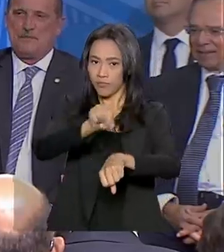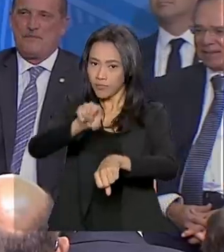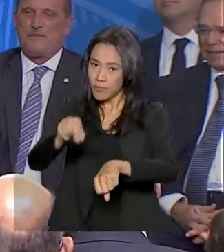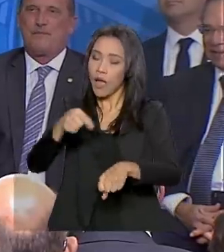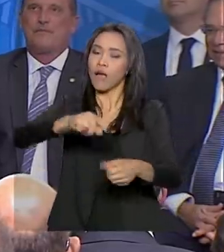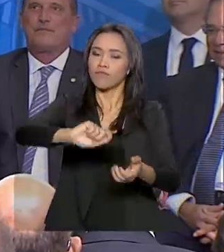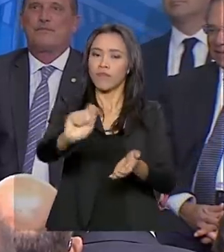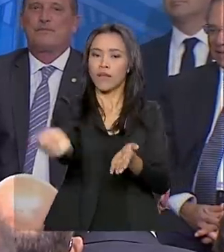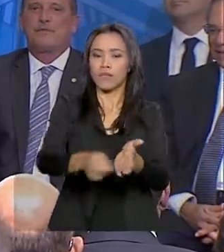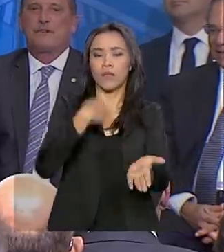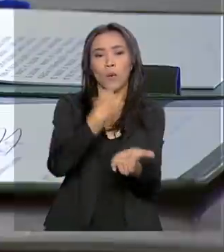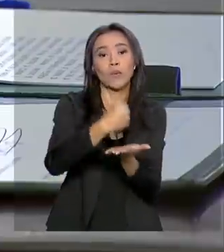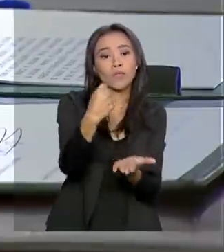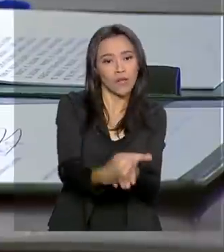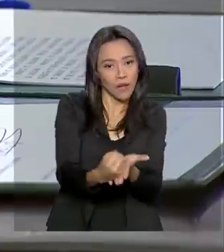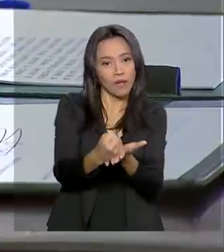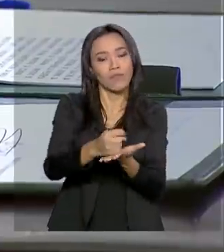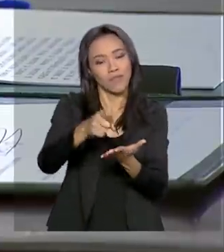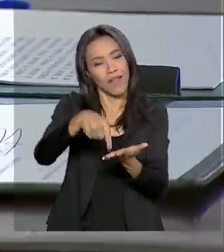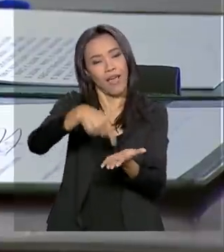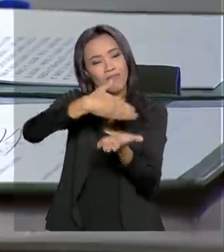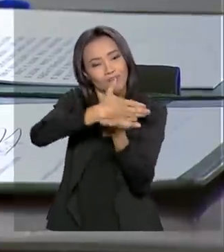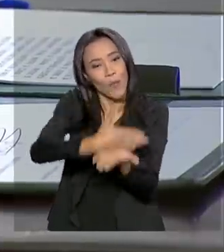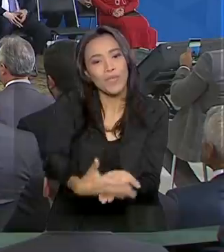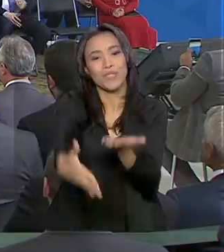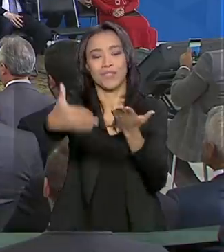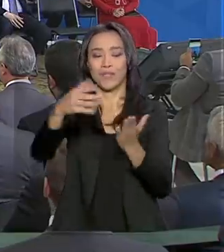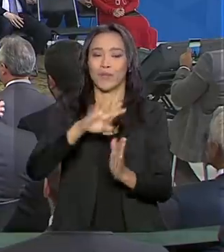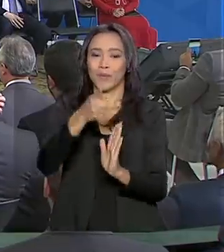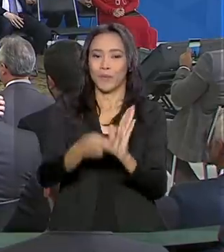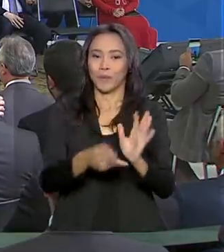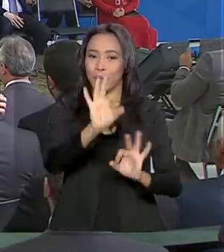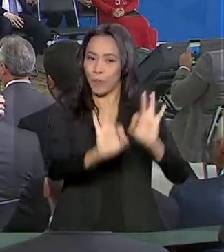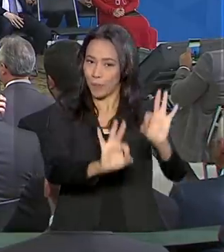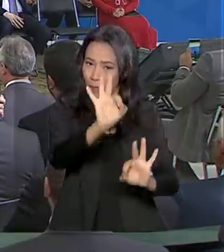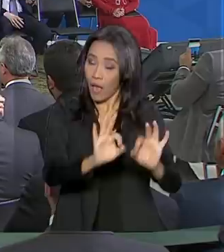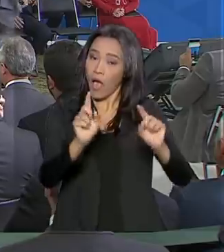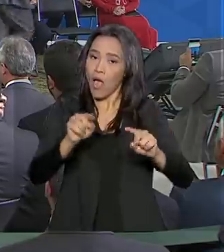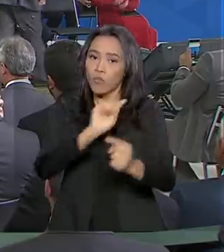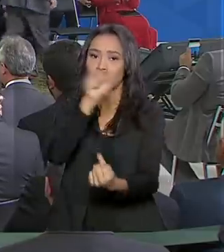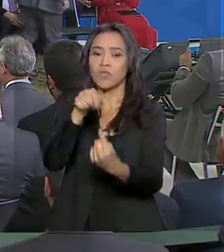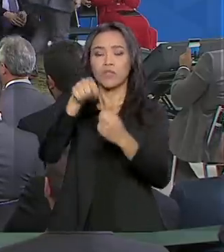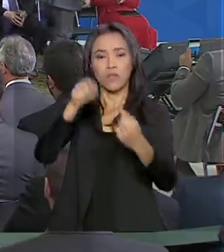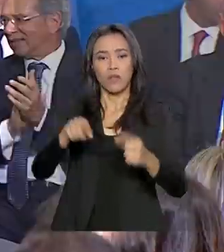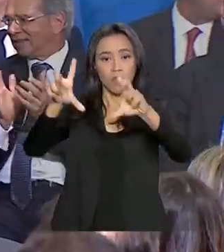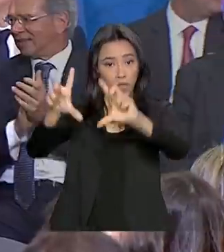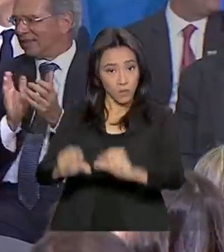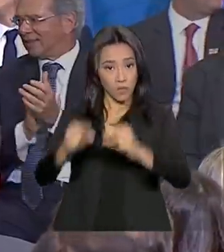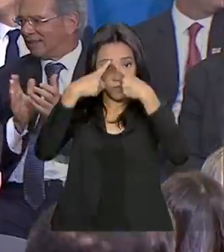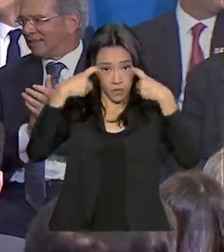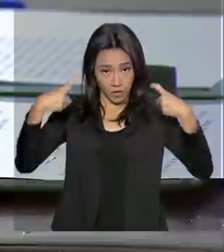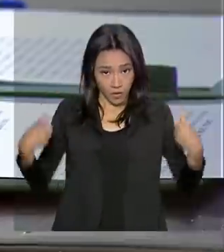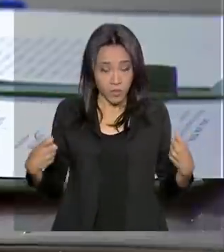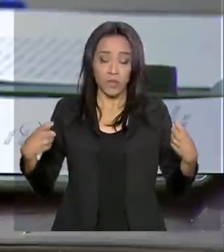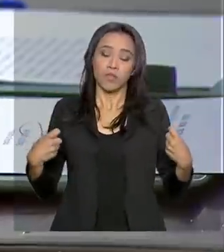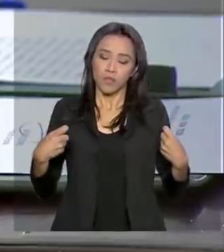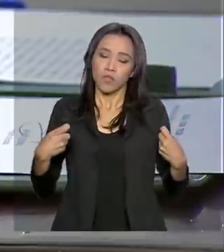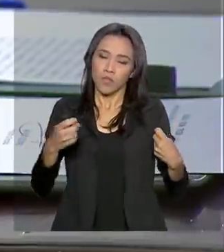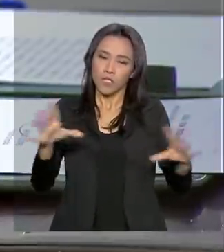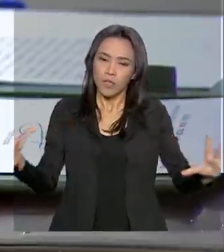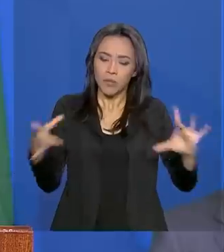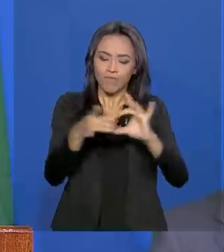locais de segurança, marcando o início do programa. A ideia é diminuir índices de violência atuando de forma